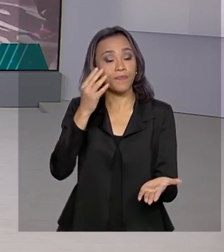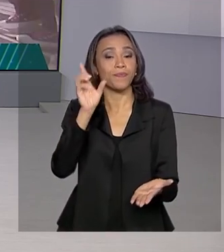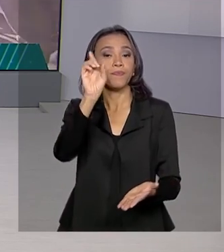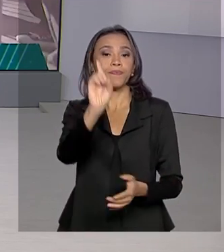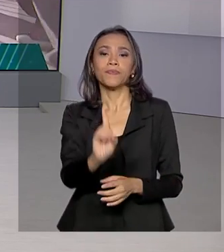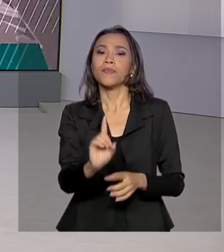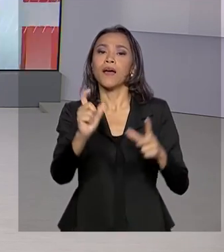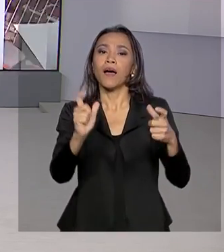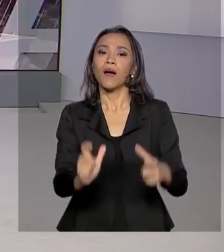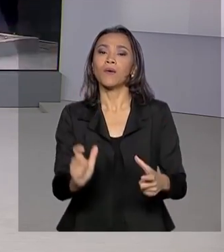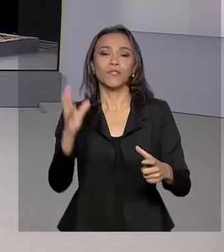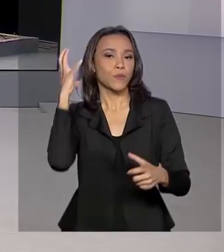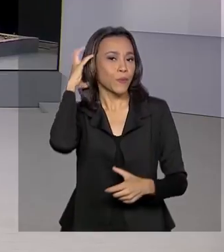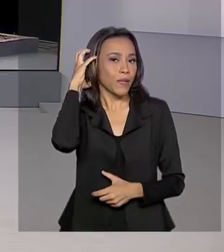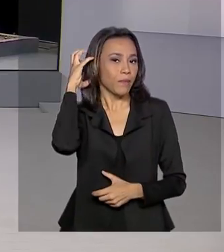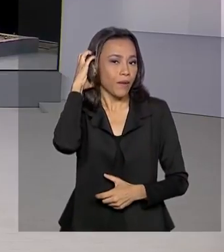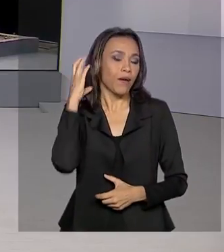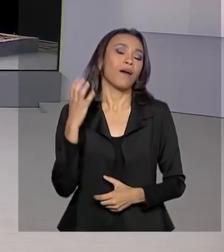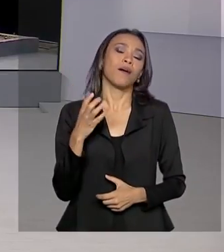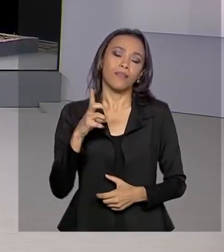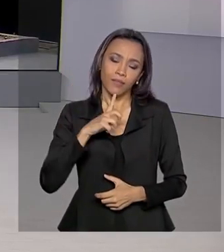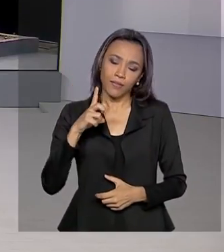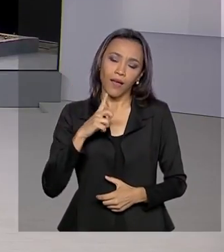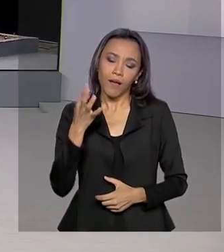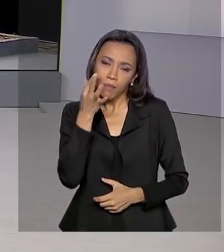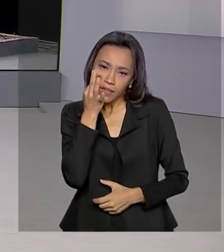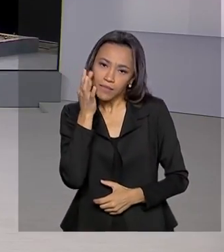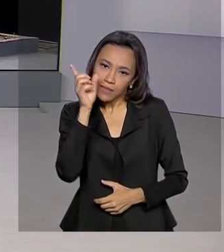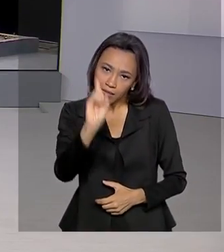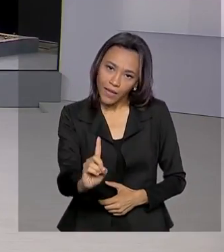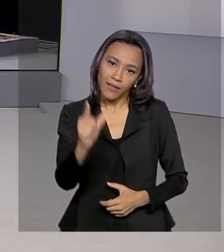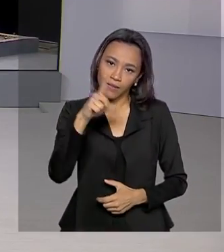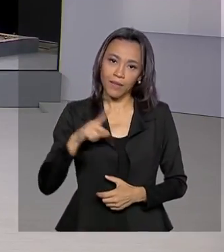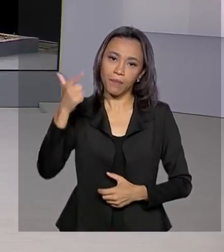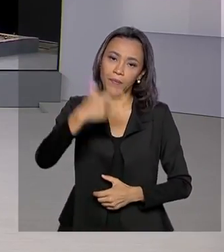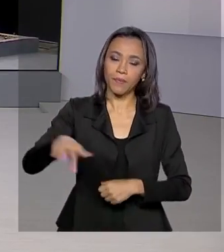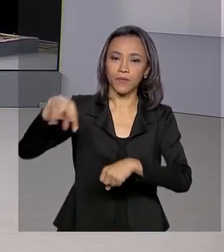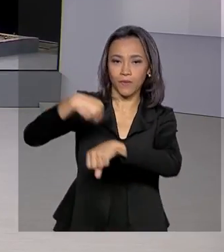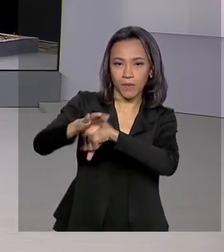repórter Luana Karen está por lá e traz as informações para a gente. Oi Luana, bom dia.